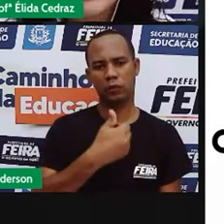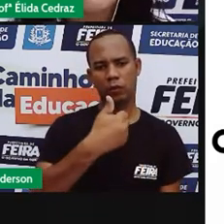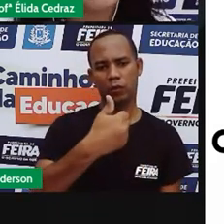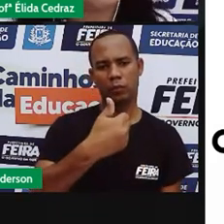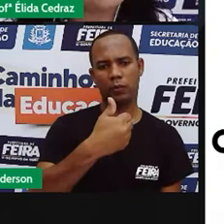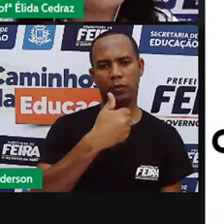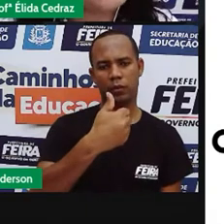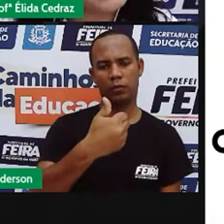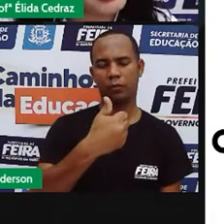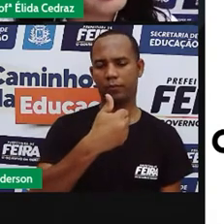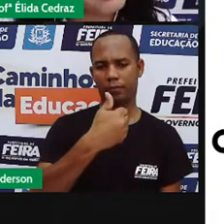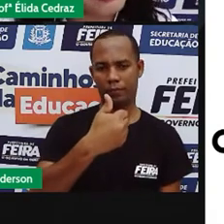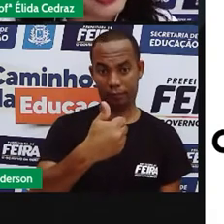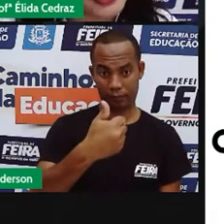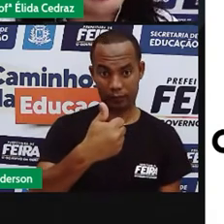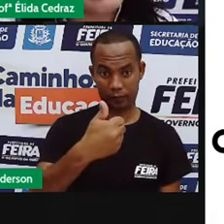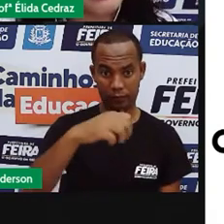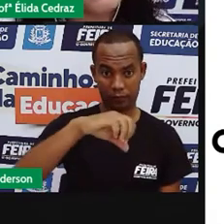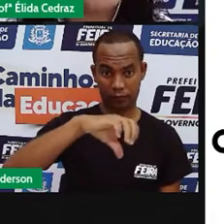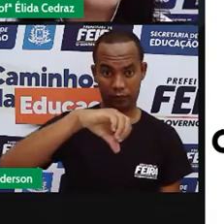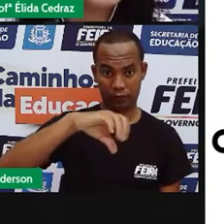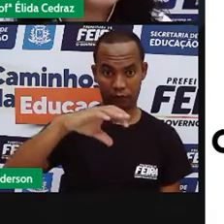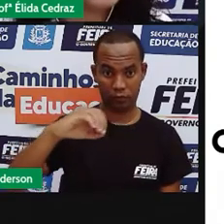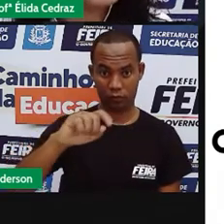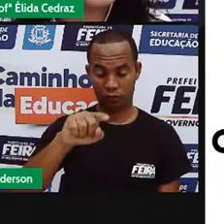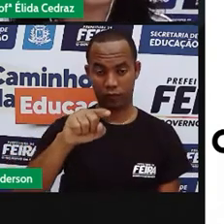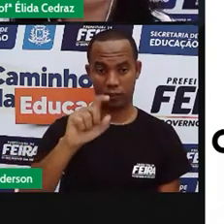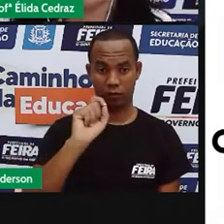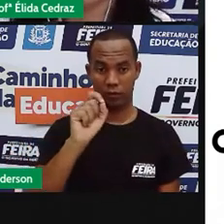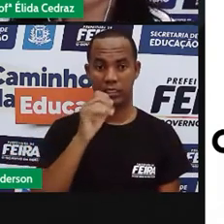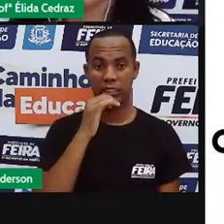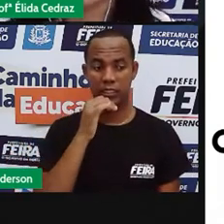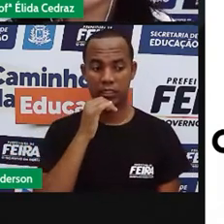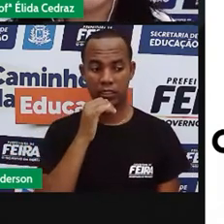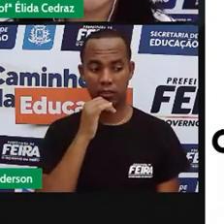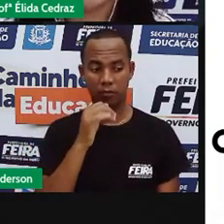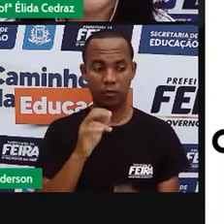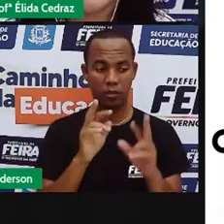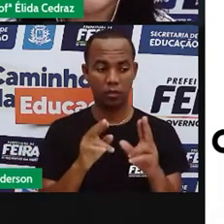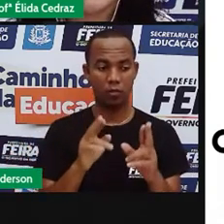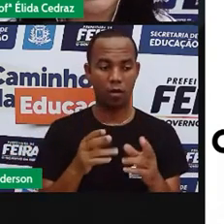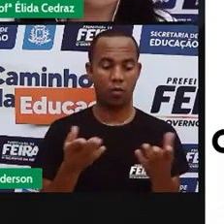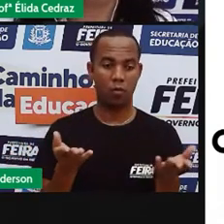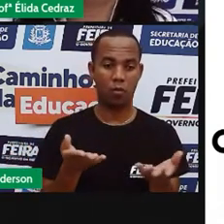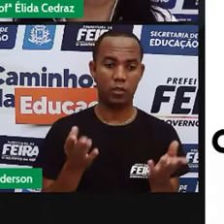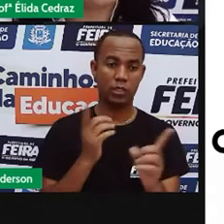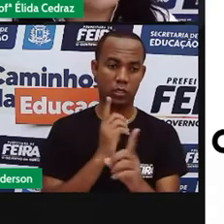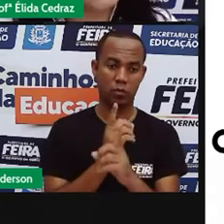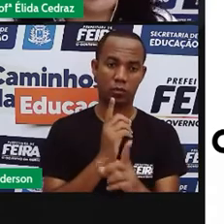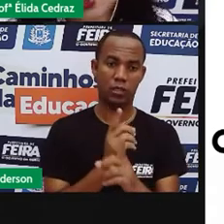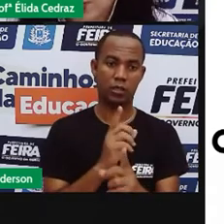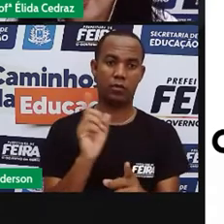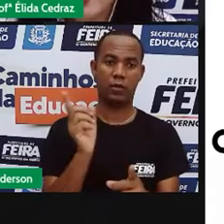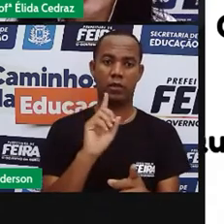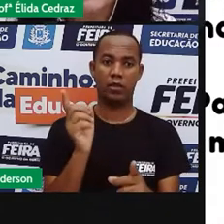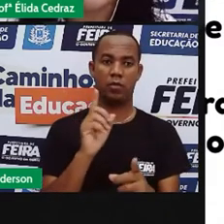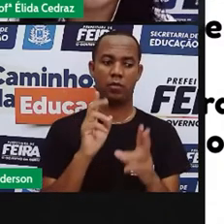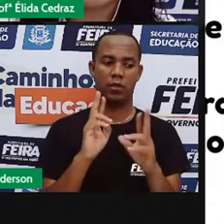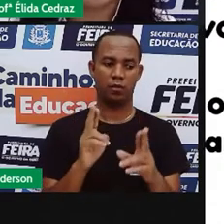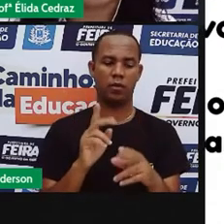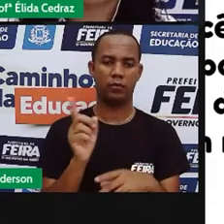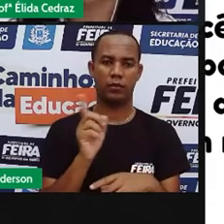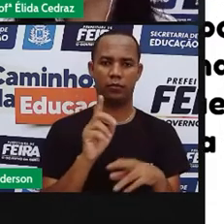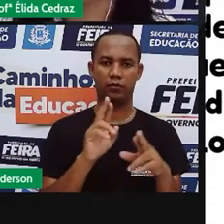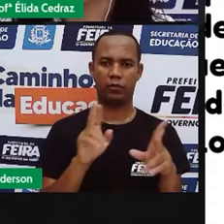Esse foi um tipo de classificado, mas não foi um classificado que nós encontramos naqueles dos jornais.